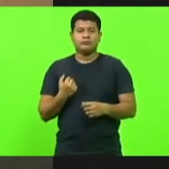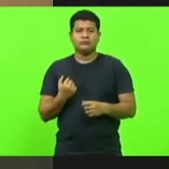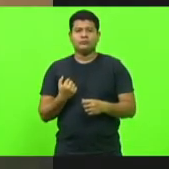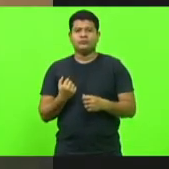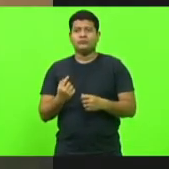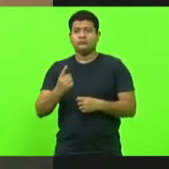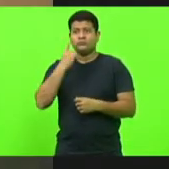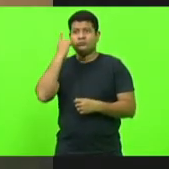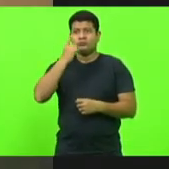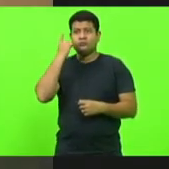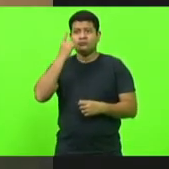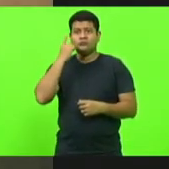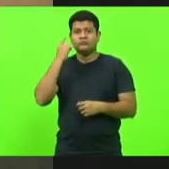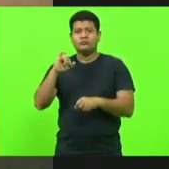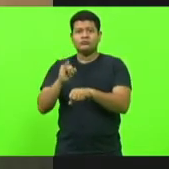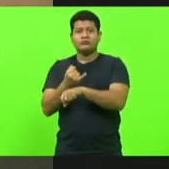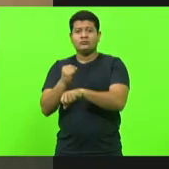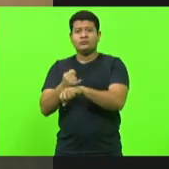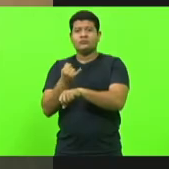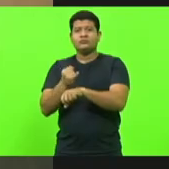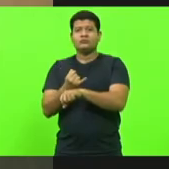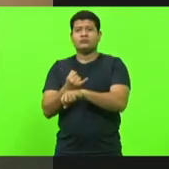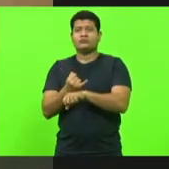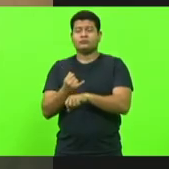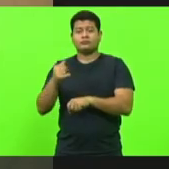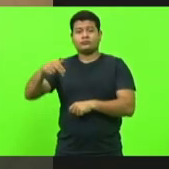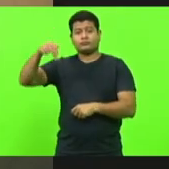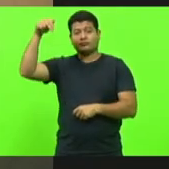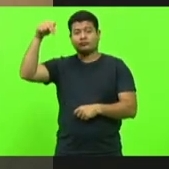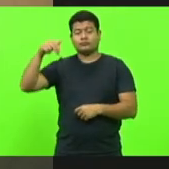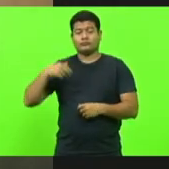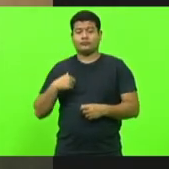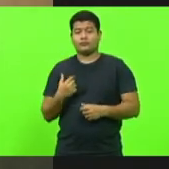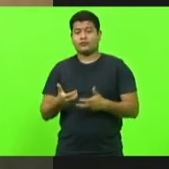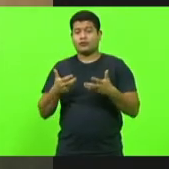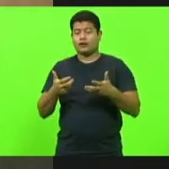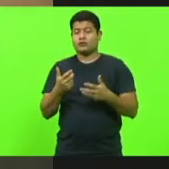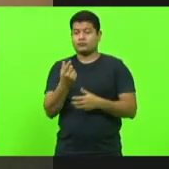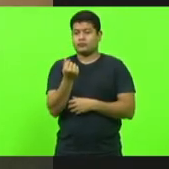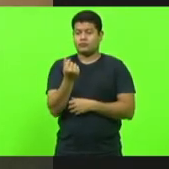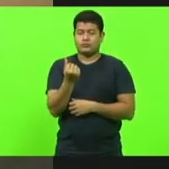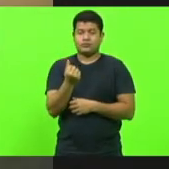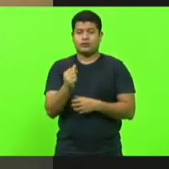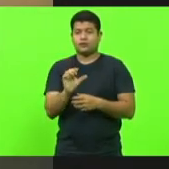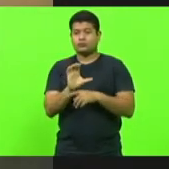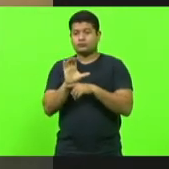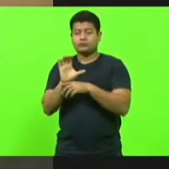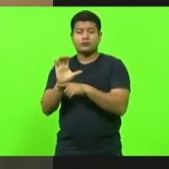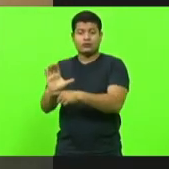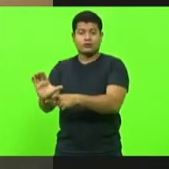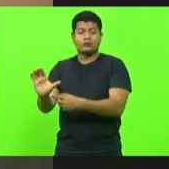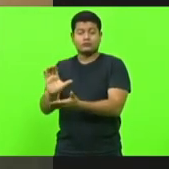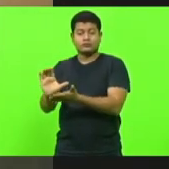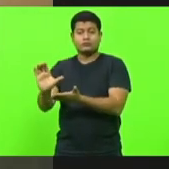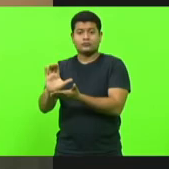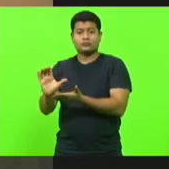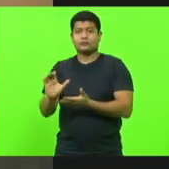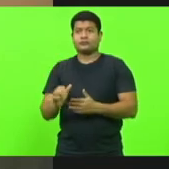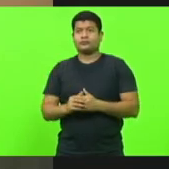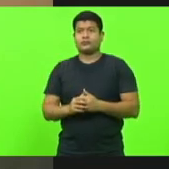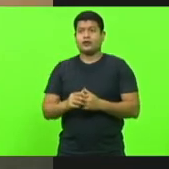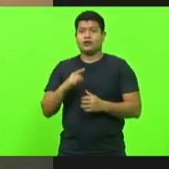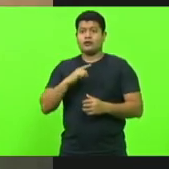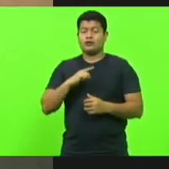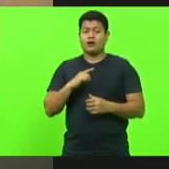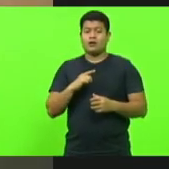deputado de Joinville e da região norte também está buscando lá para a nossa região mais condições eu tenho para a próxima semana uma